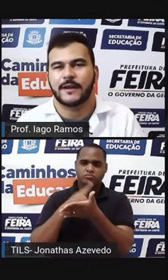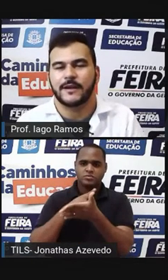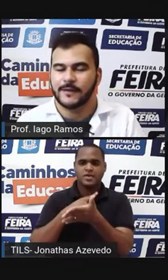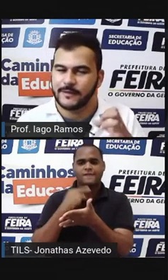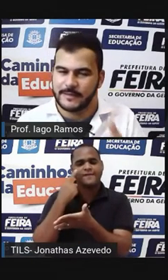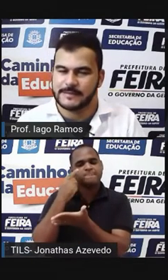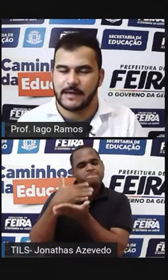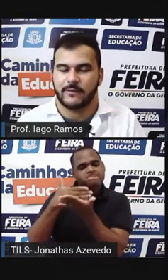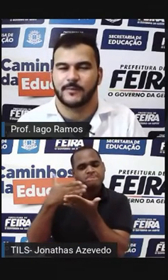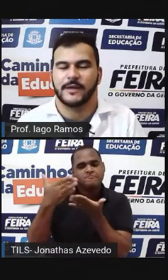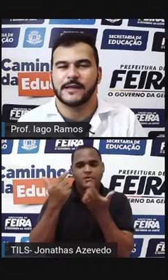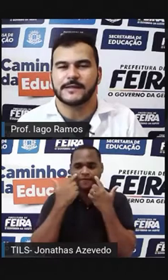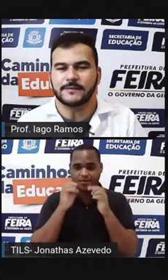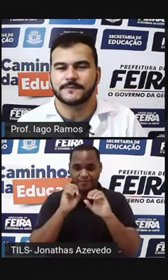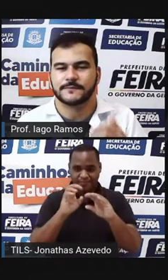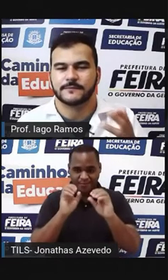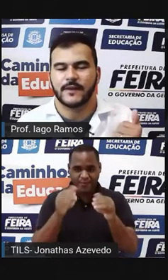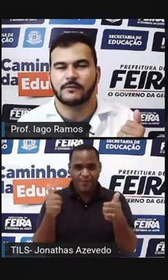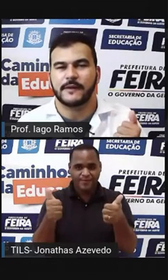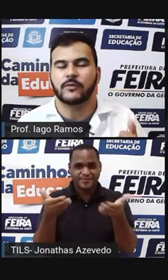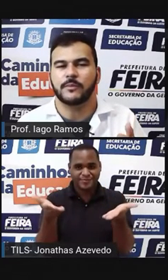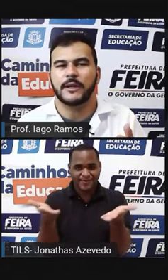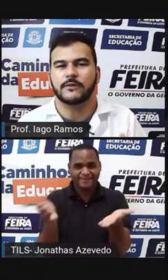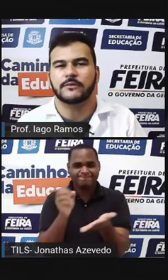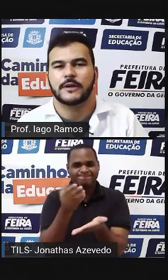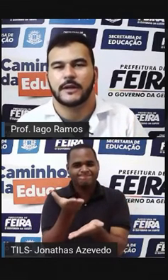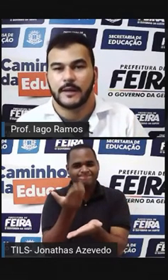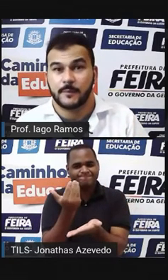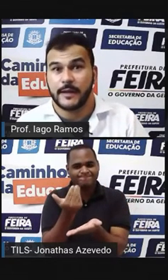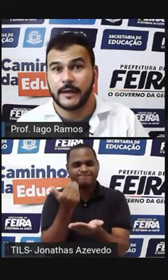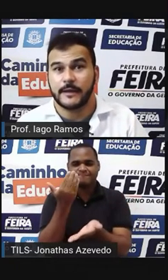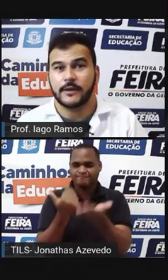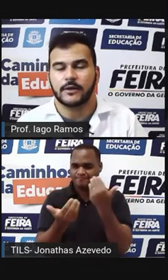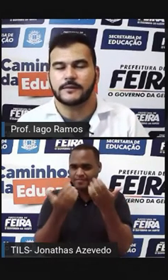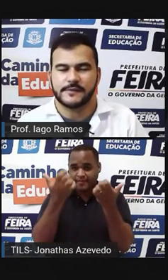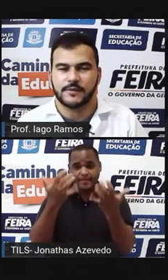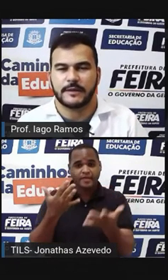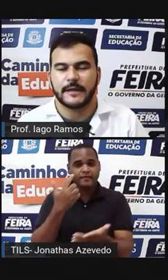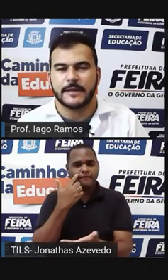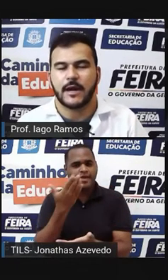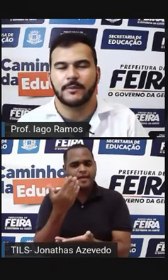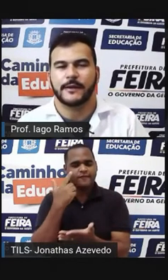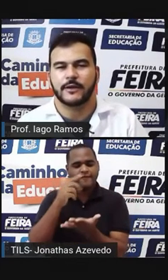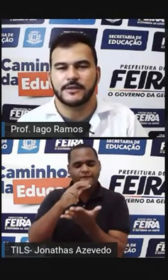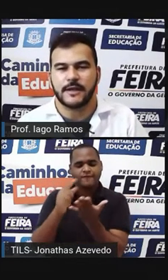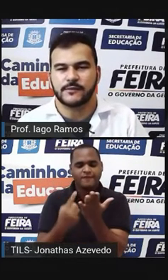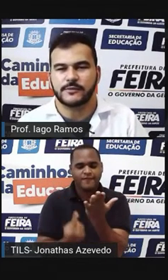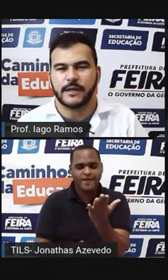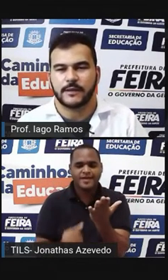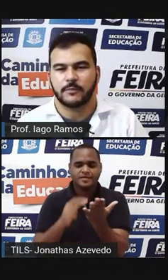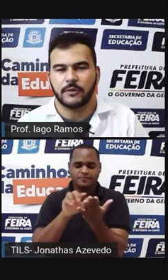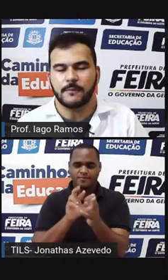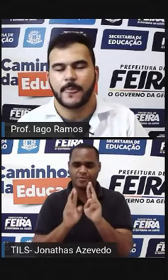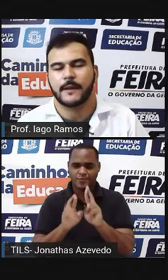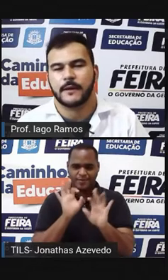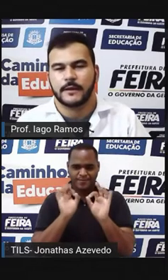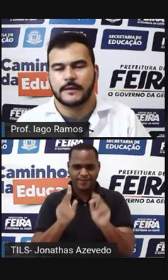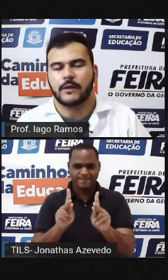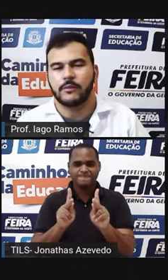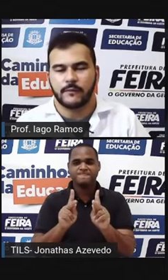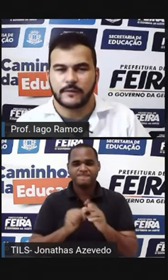a ver Aqui nessa aula Beleza? Então vem comigo Pega aí Seu material Porque é hora de rascunhar Tá bom?